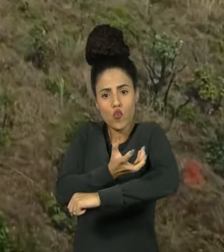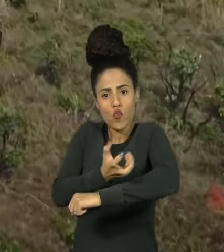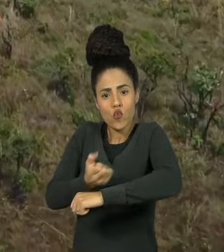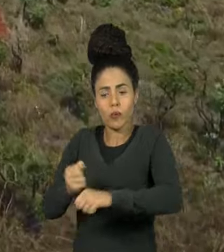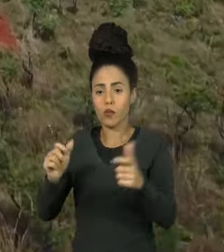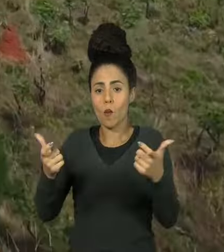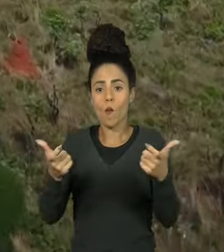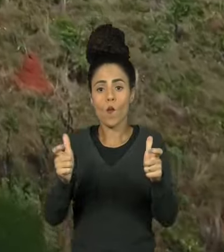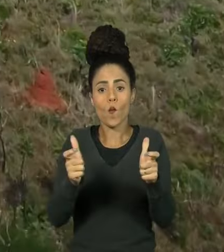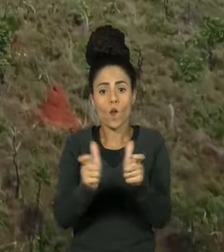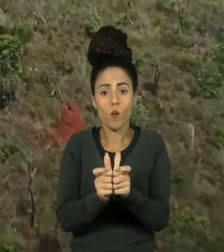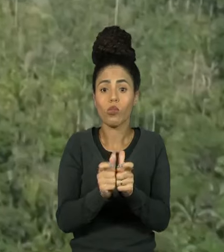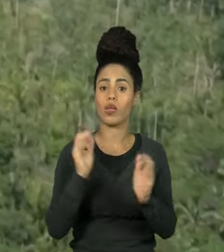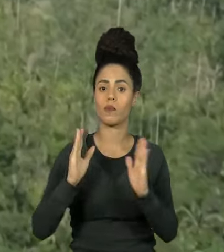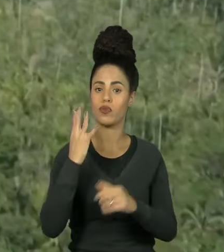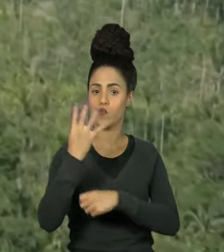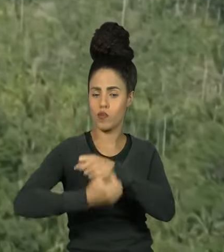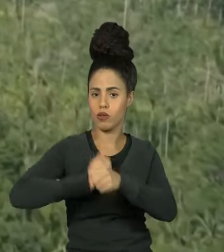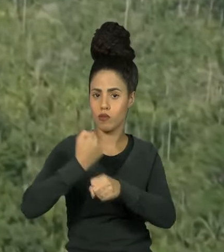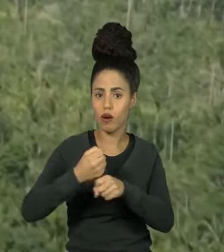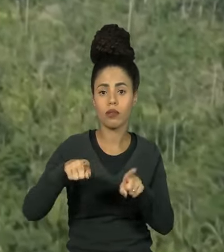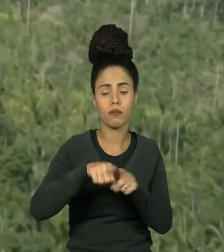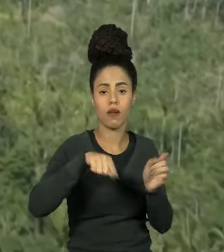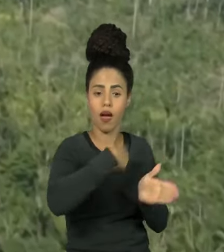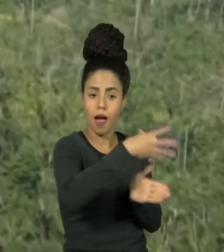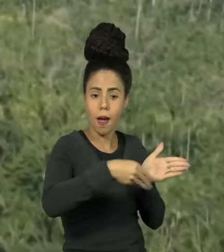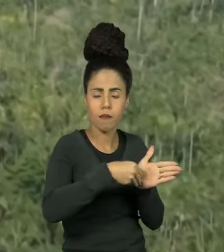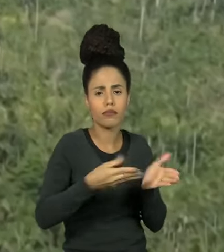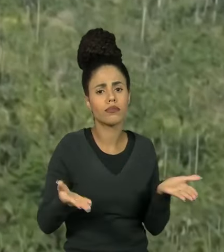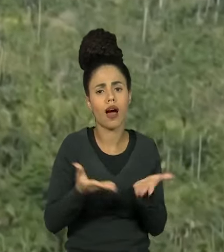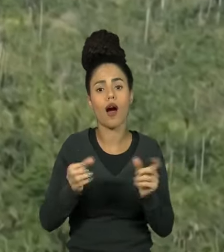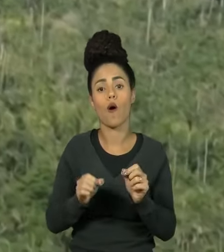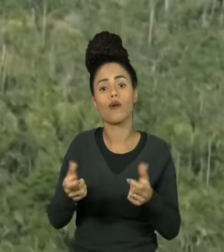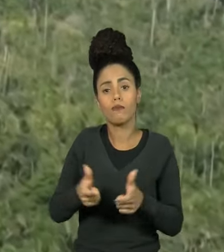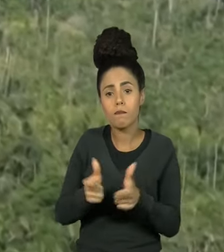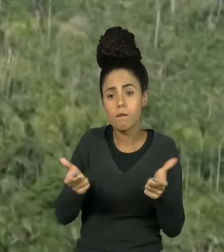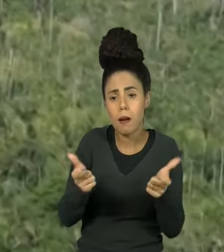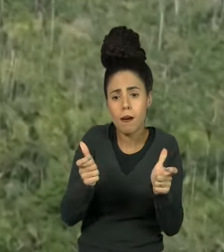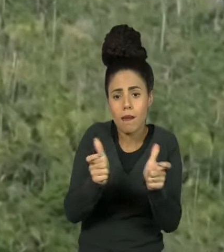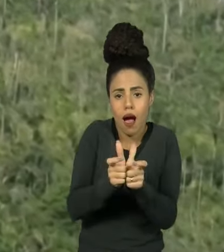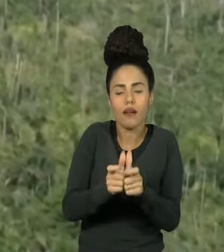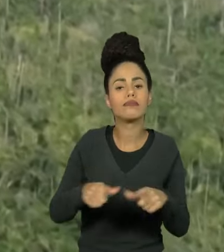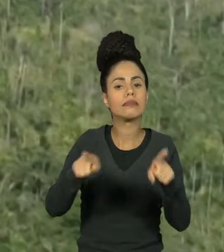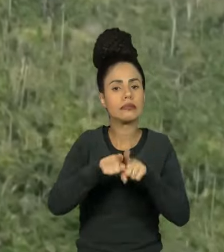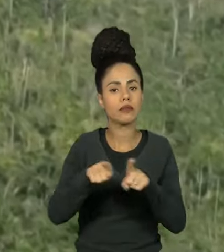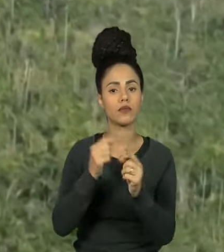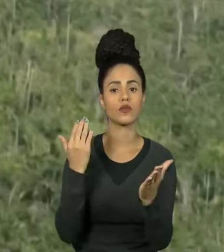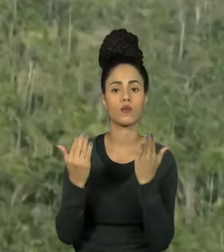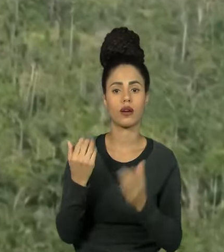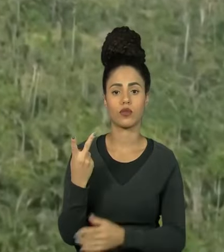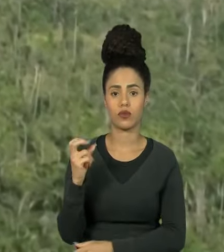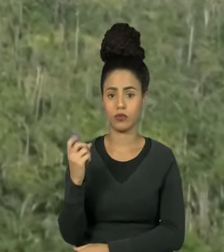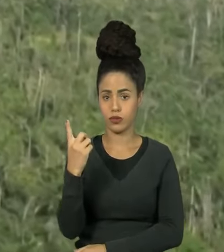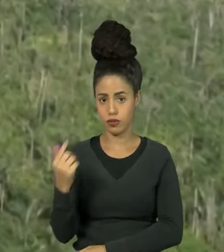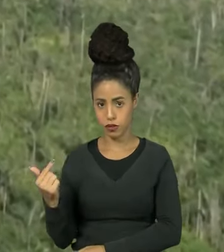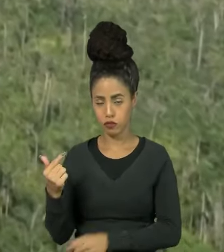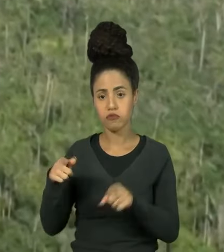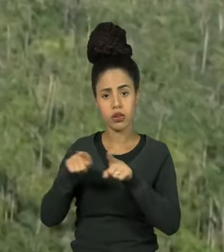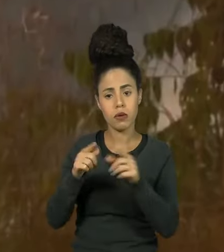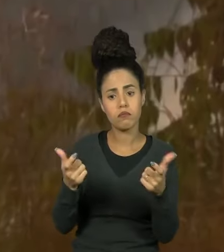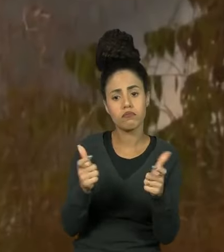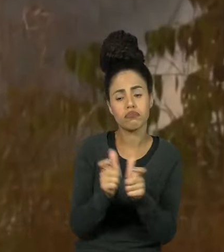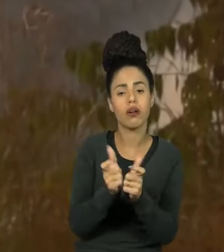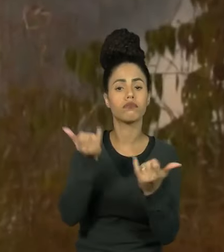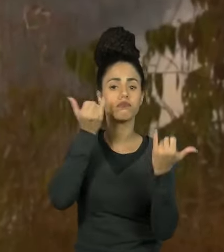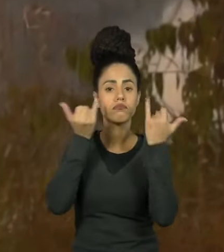vez em quatro anos. Na Amazônia, o índice chegou a um menor patamar desde 2017. Os